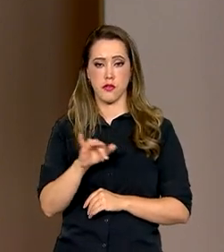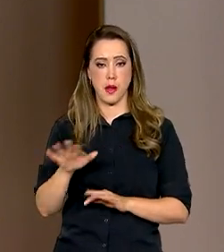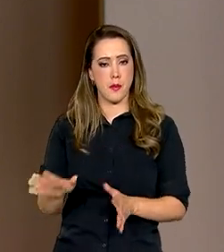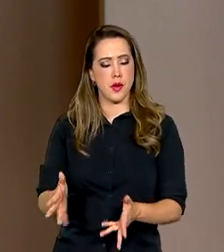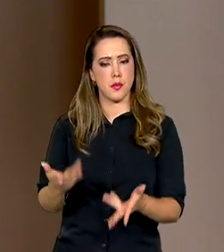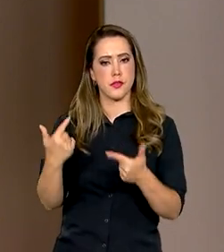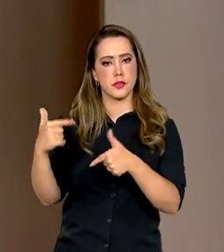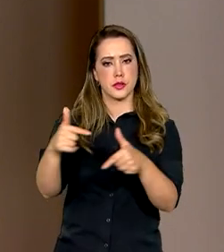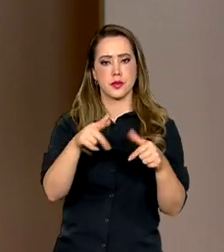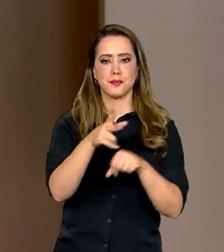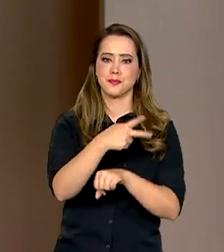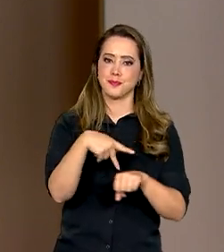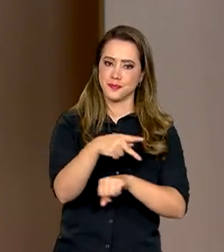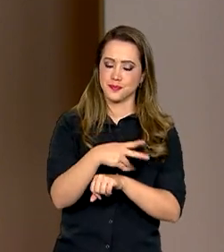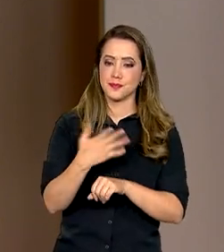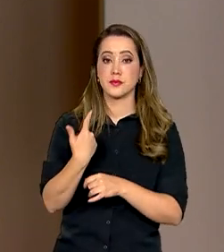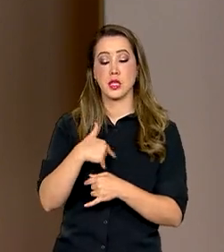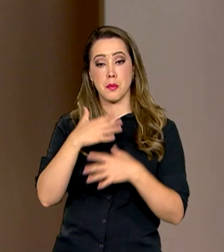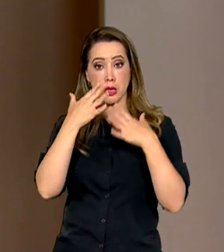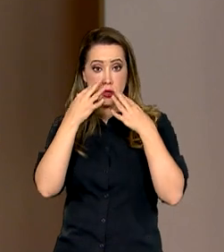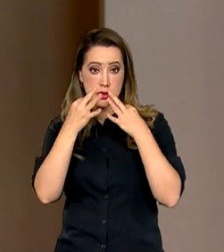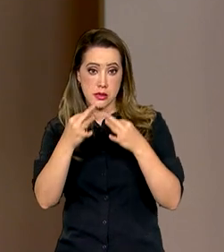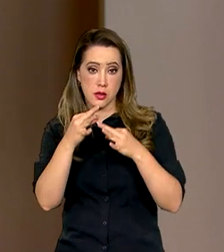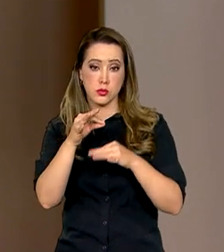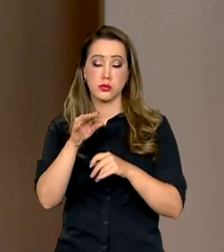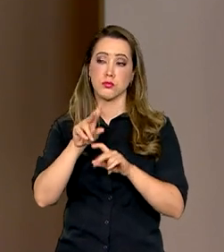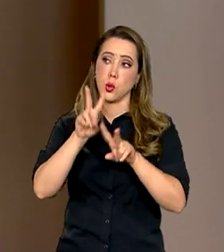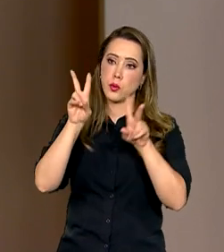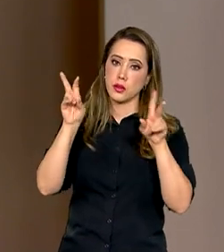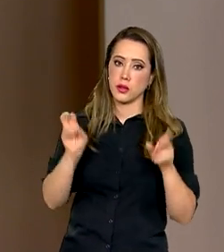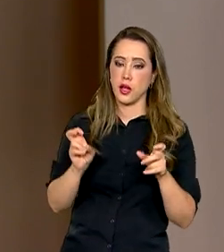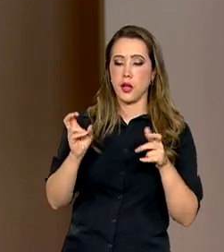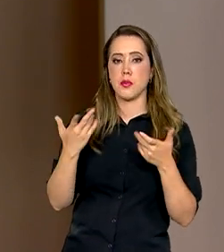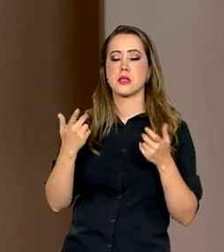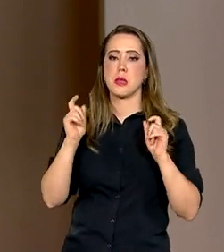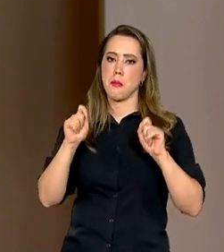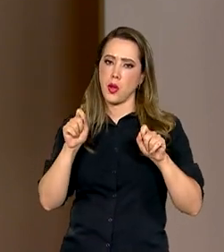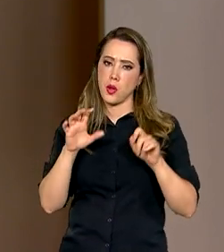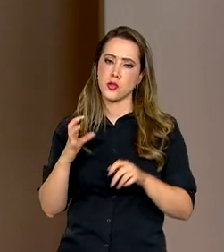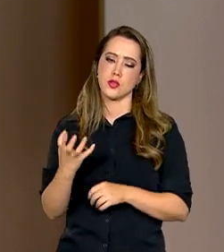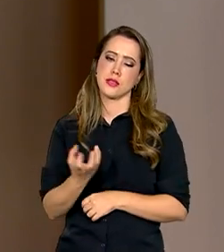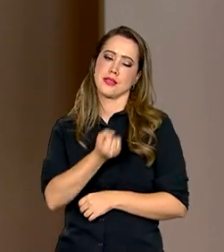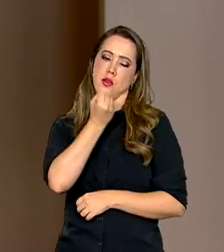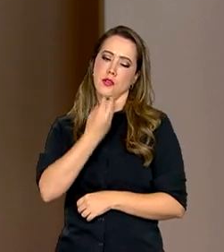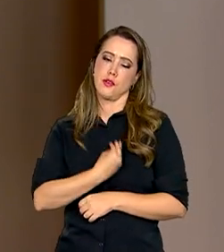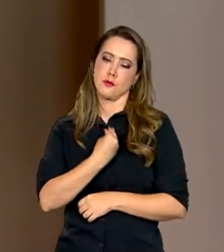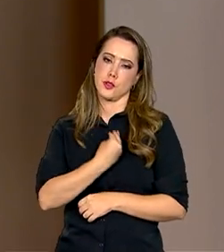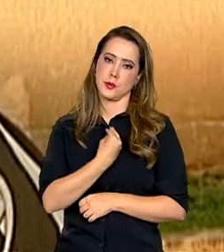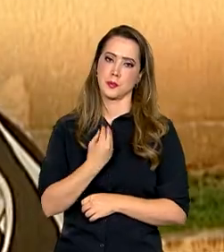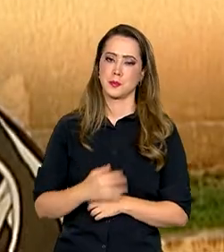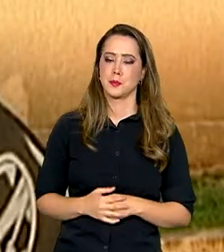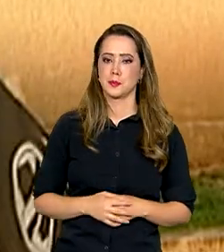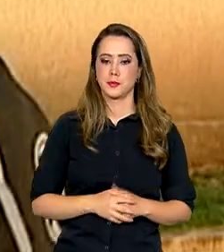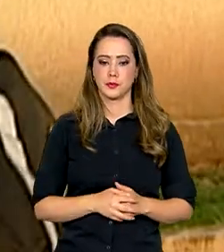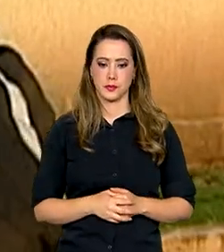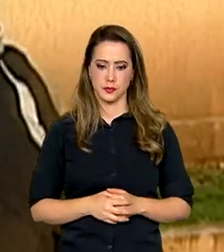promover ações por todo o país para chamar a atenção sobre atitudes seguras que salvam vidas.